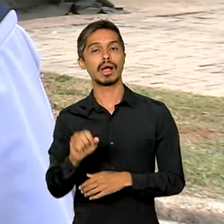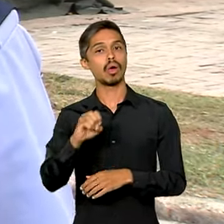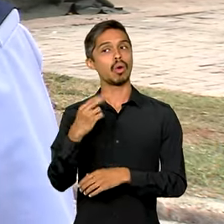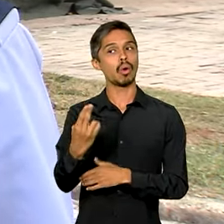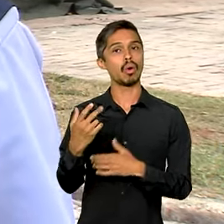complexidade.